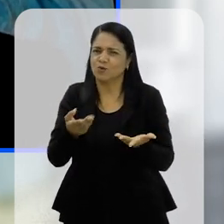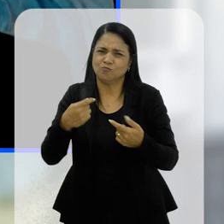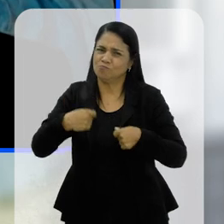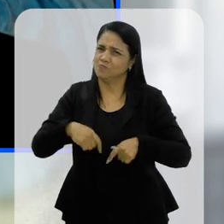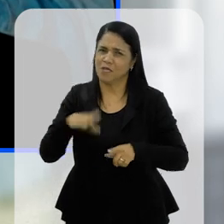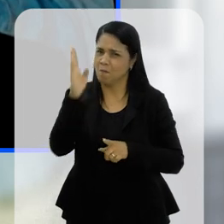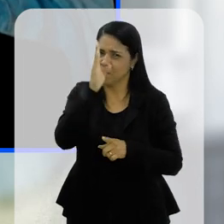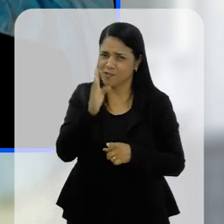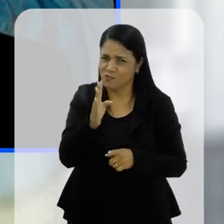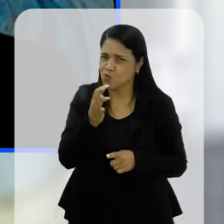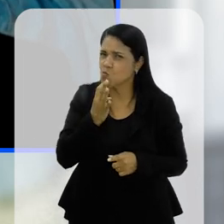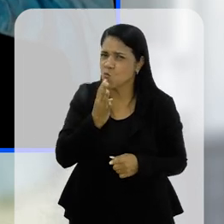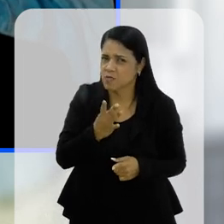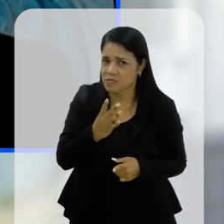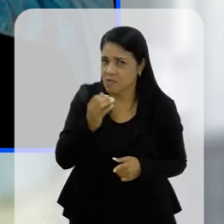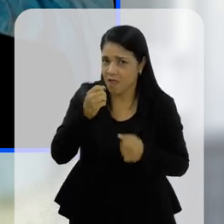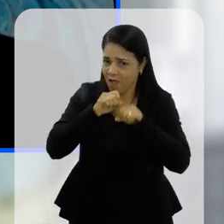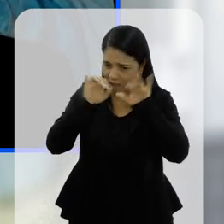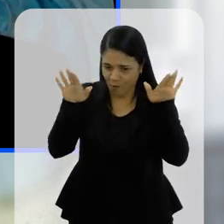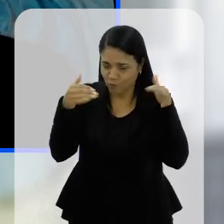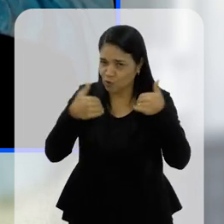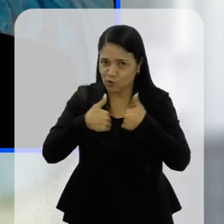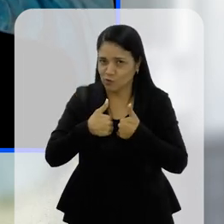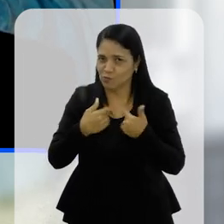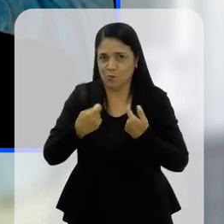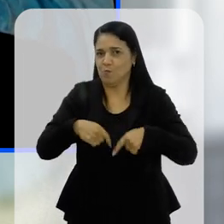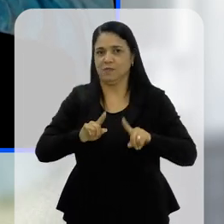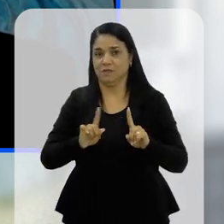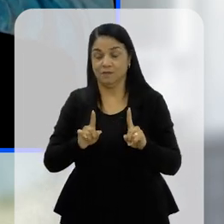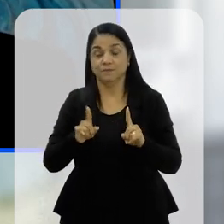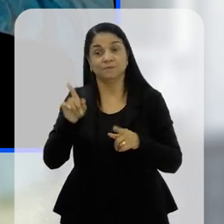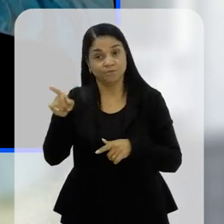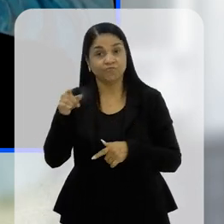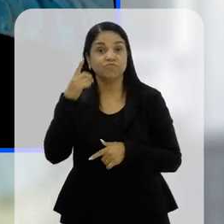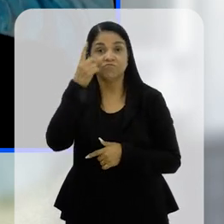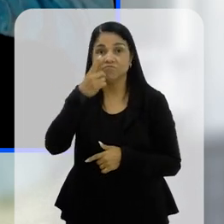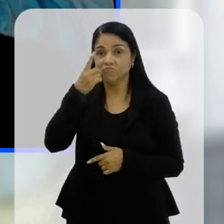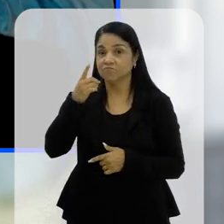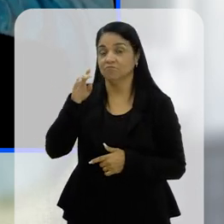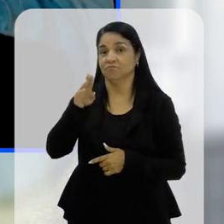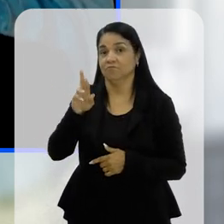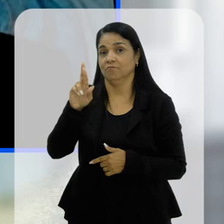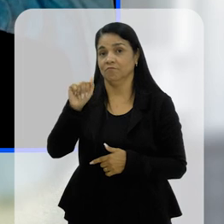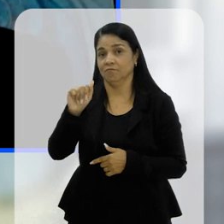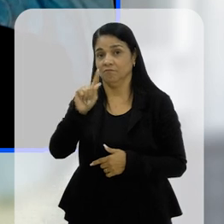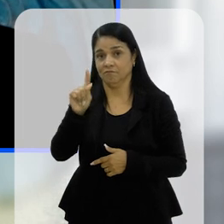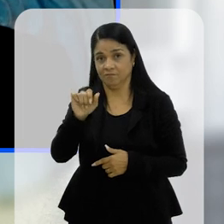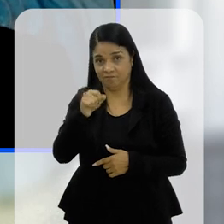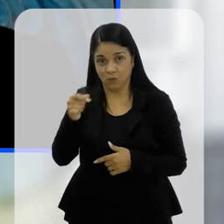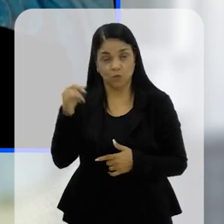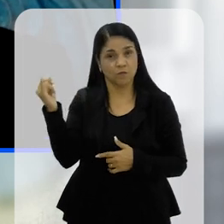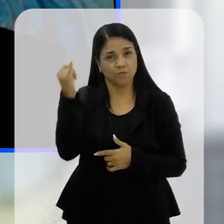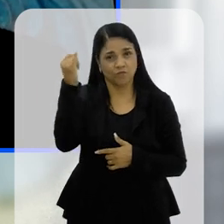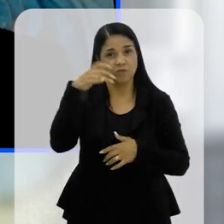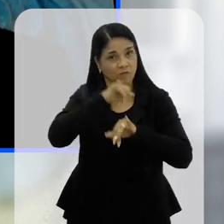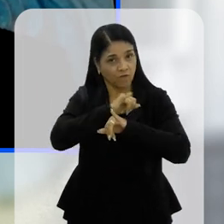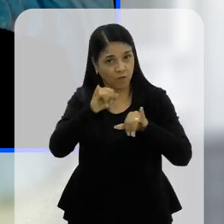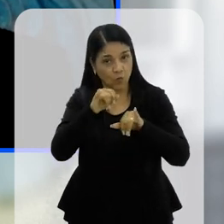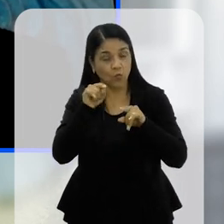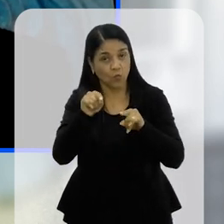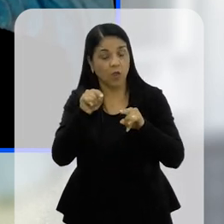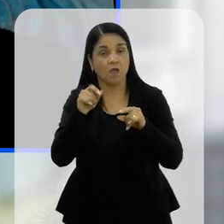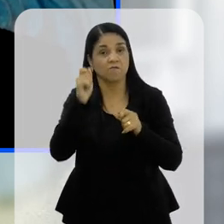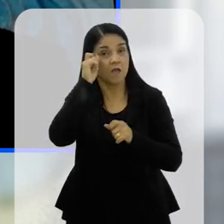mais falar que o Brasil precisa conhecer o autismo. Mas uma coisa que o deputado Brasão falou aí, e que é muito importante,